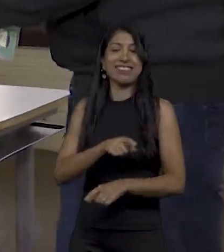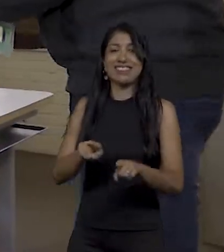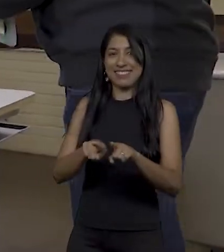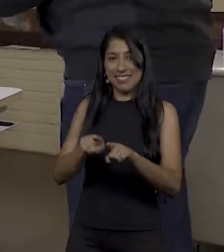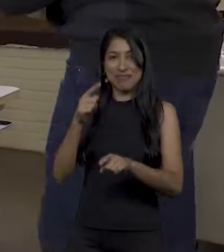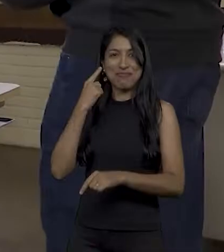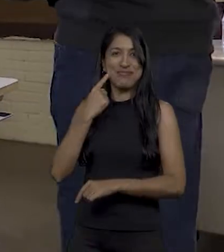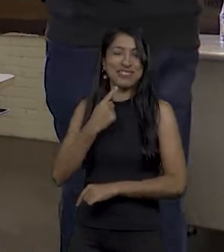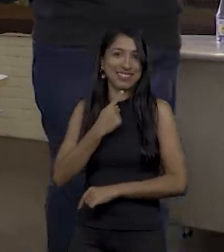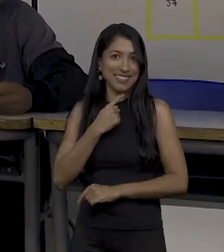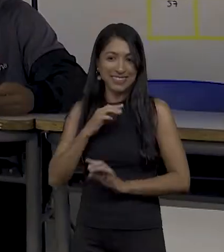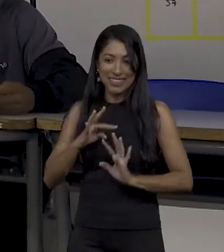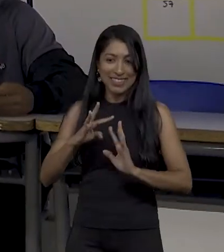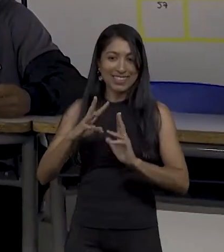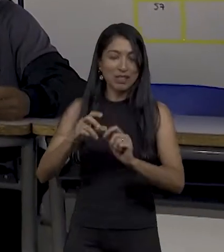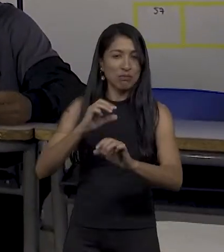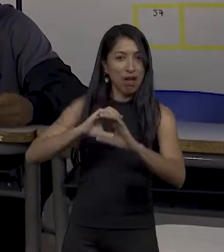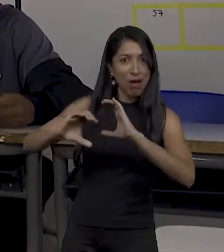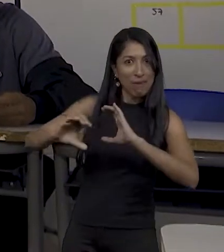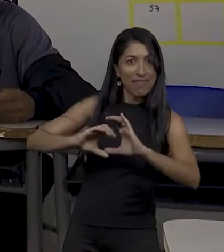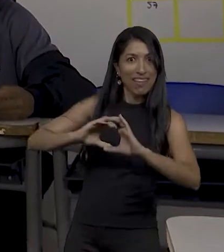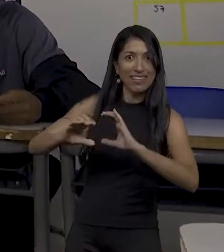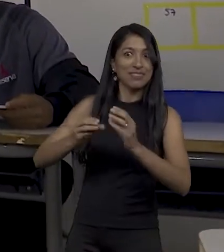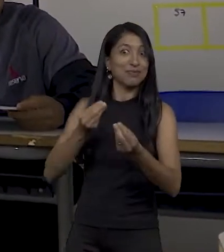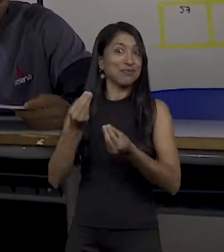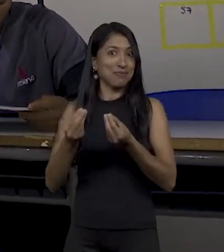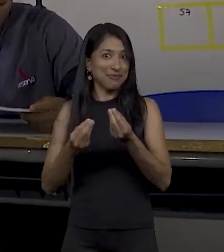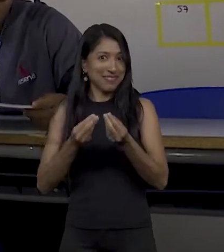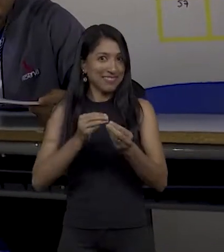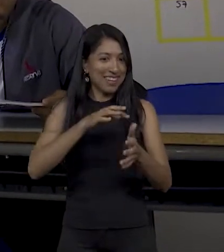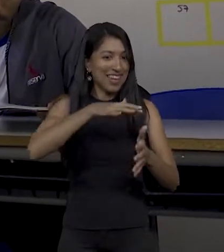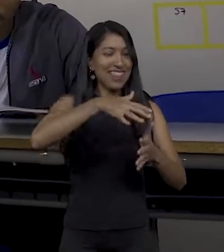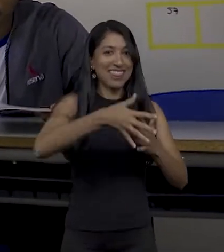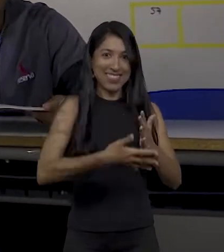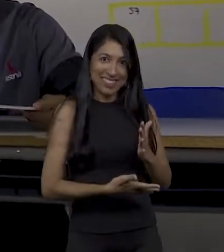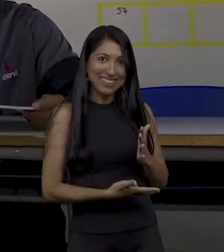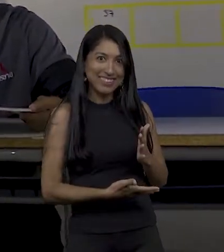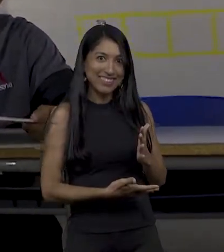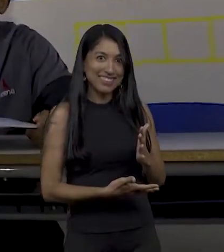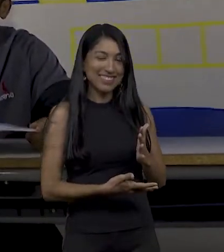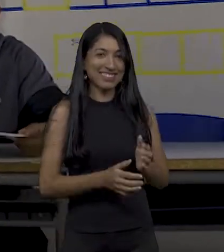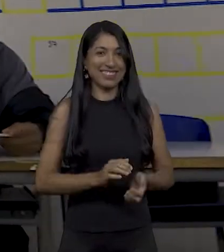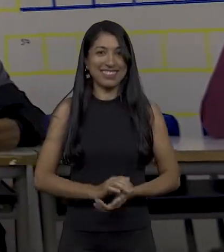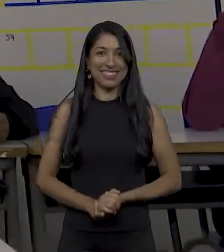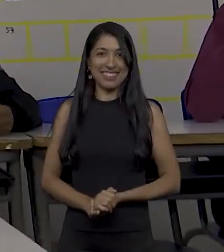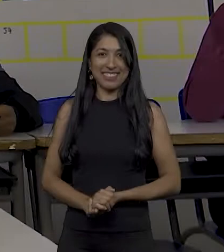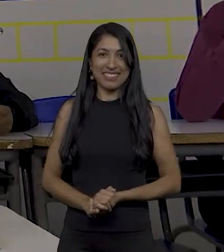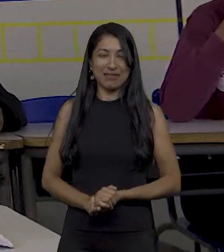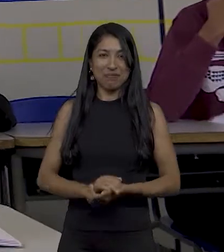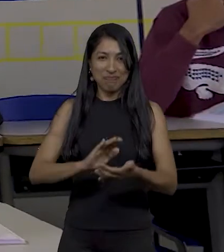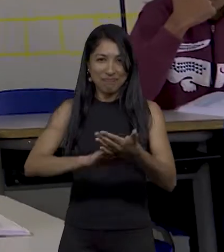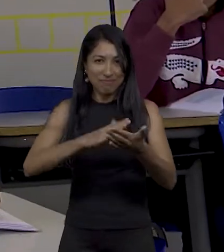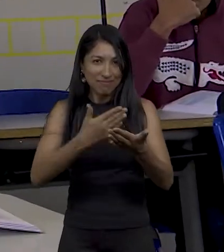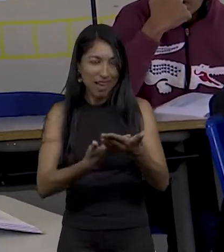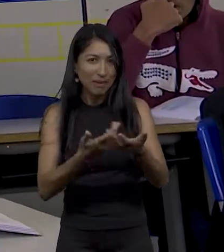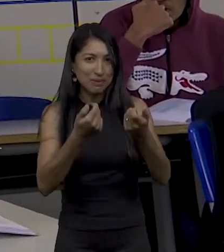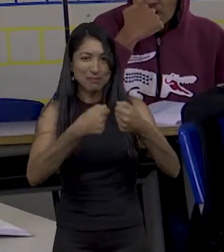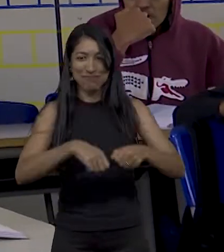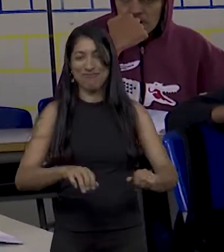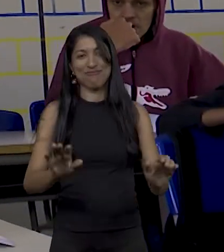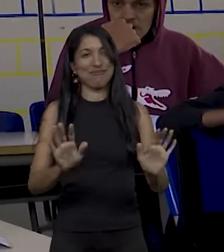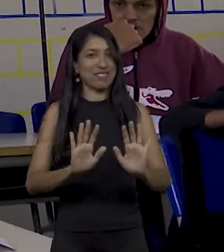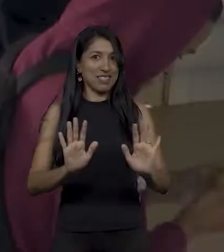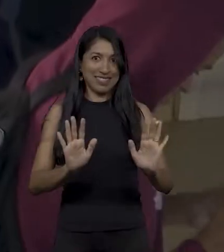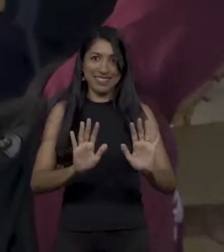os alunos também. Todos se comunicam pela língua brasileira de sinais, sem a necessidade de